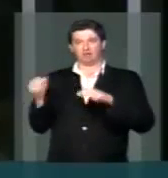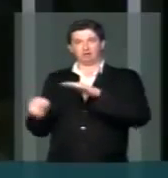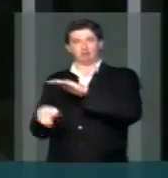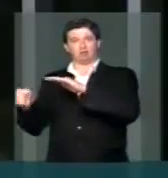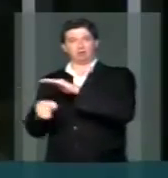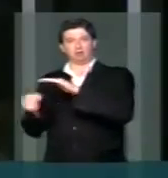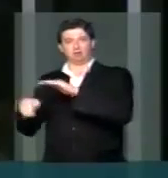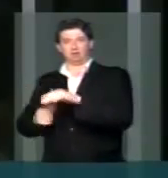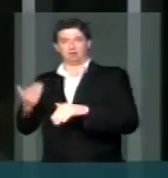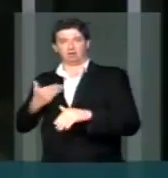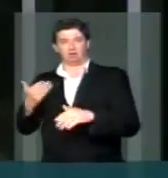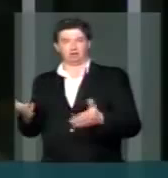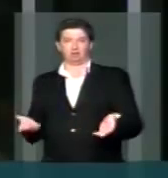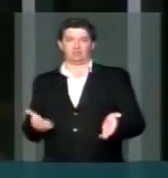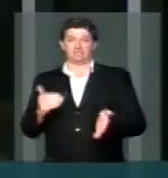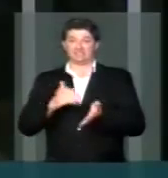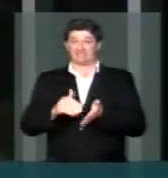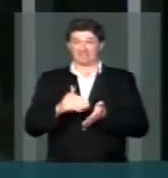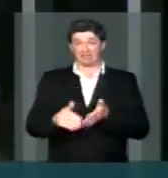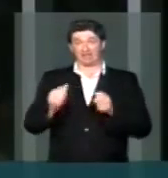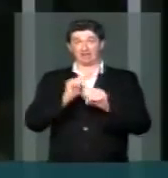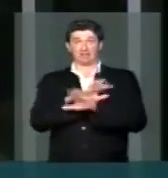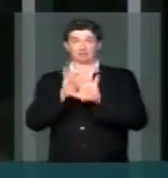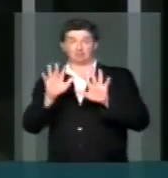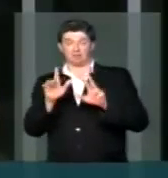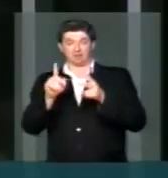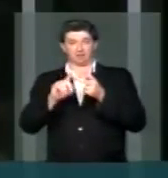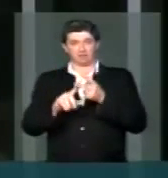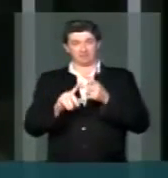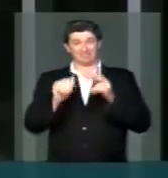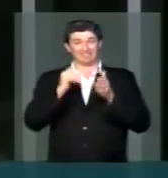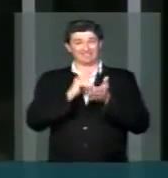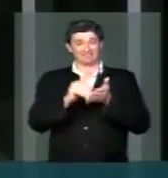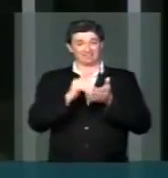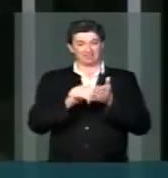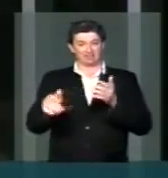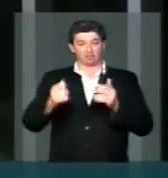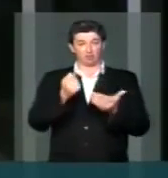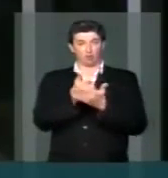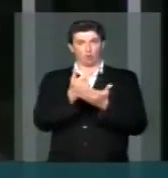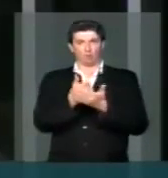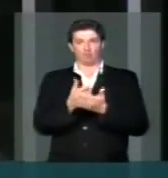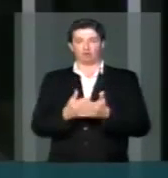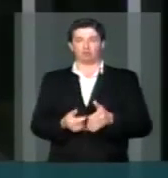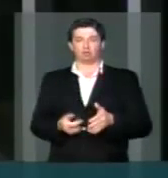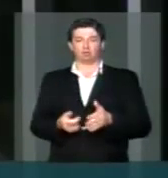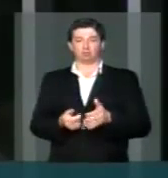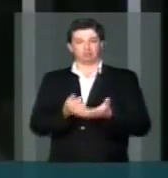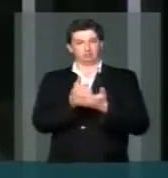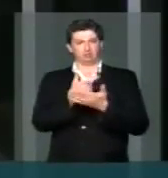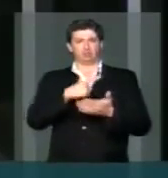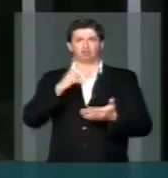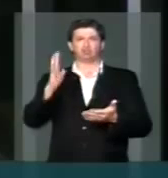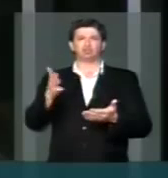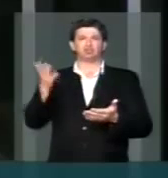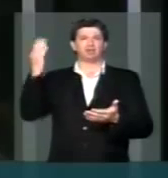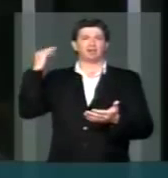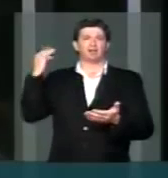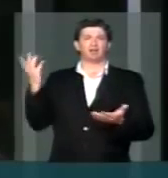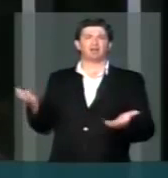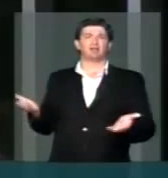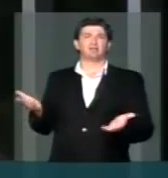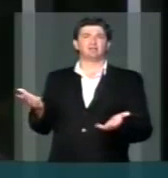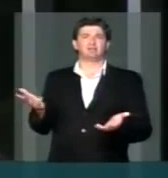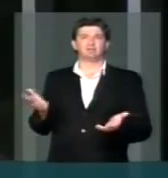funcionários e secretários. Secretaria da Transparência e Secretaria da Compras. Aliás, a Compras já havia um departamento lá.